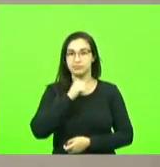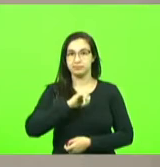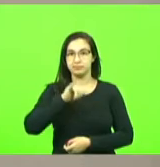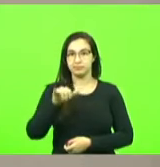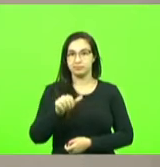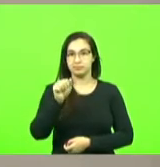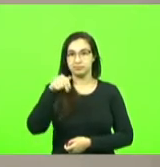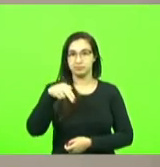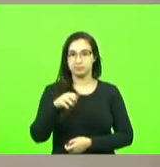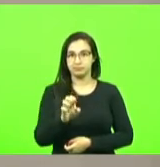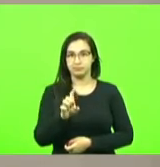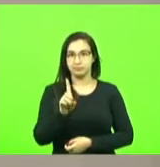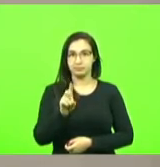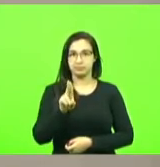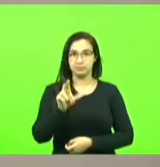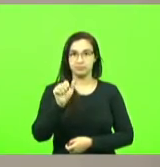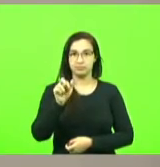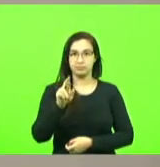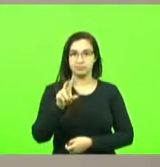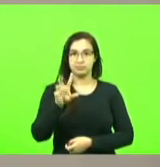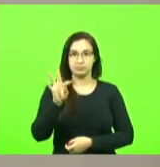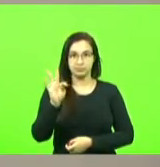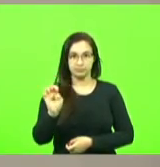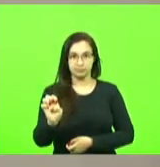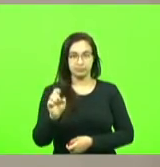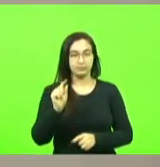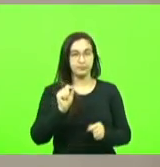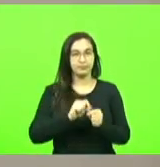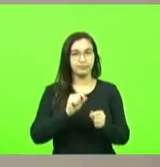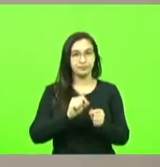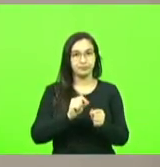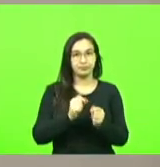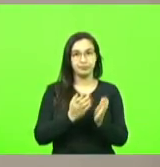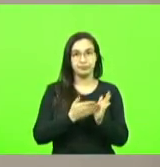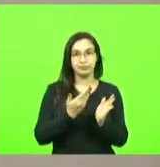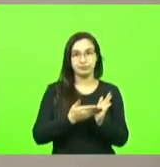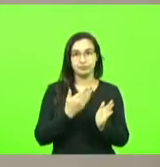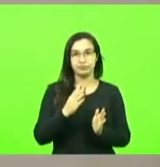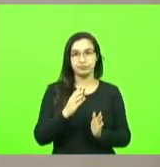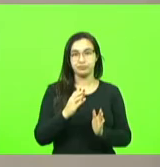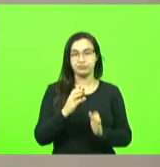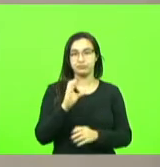obra literária coraçãozinho já já em discussão